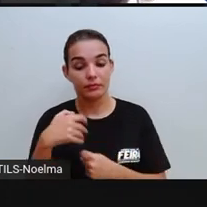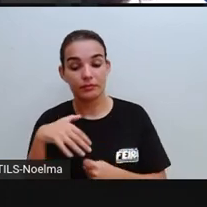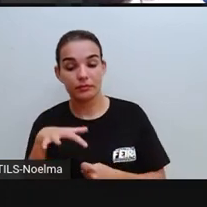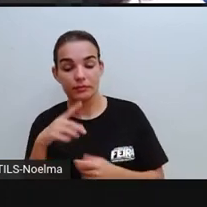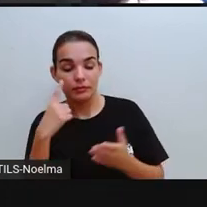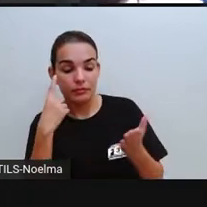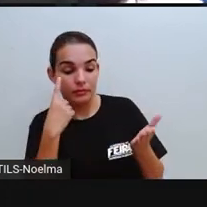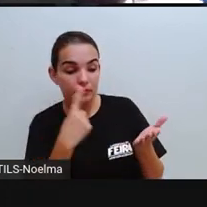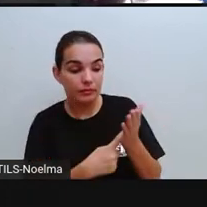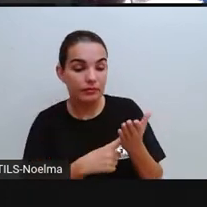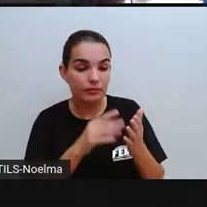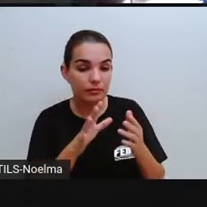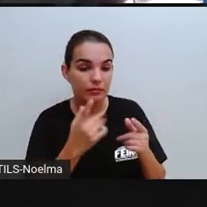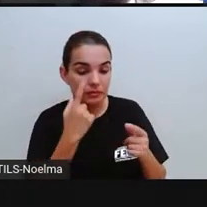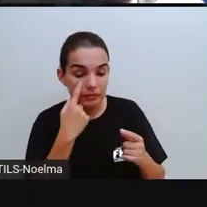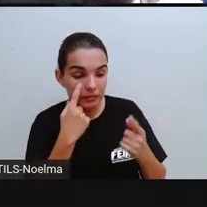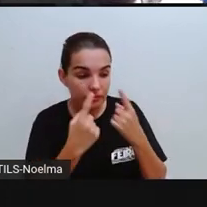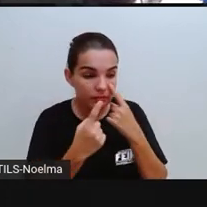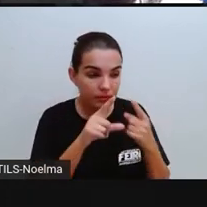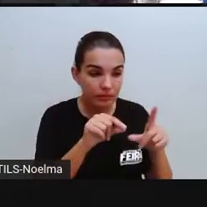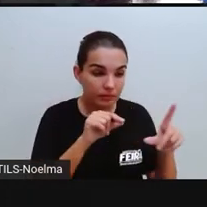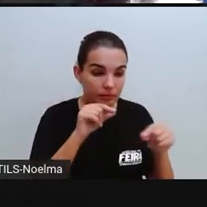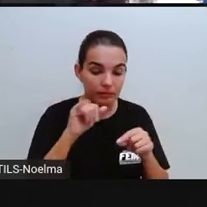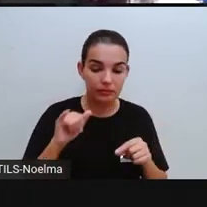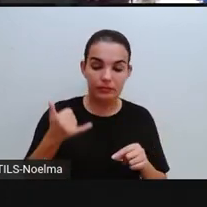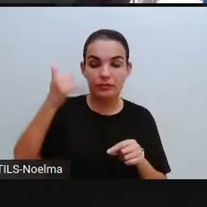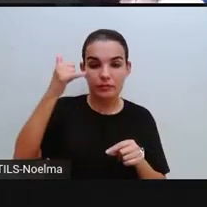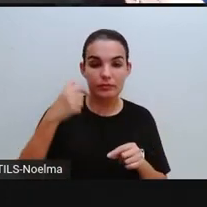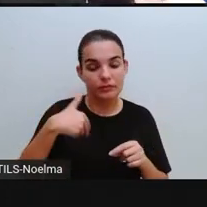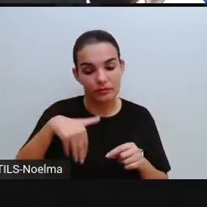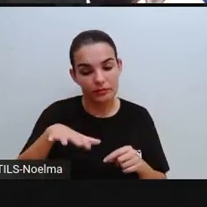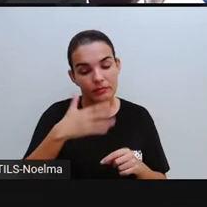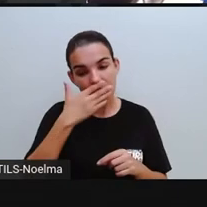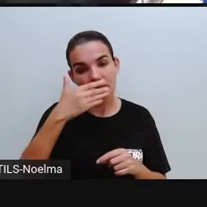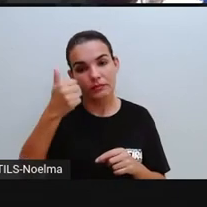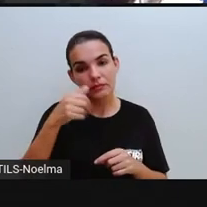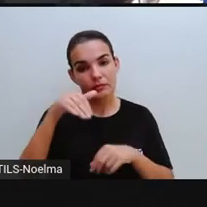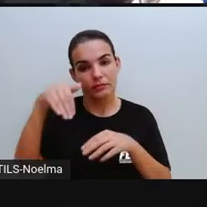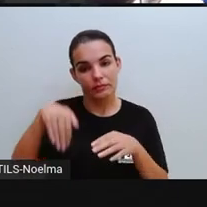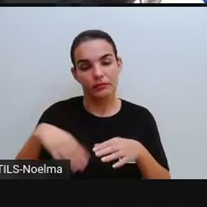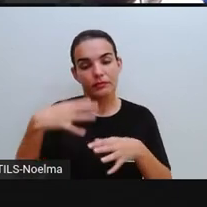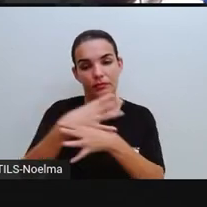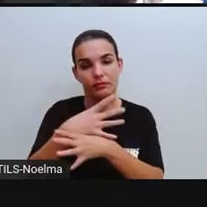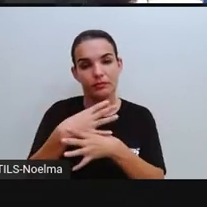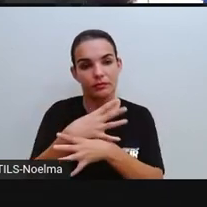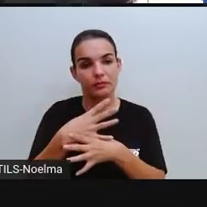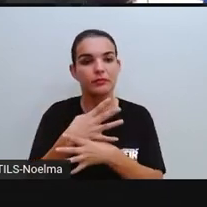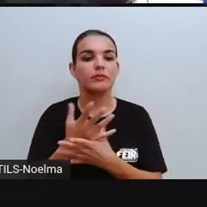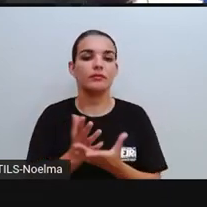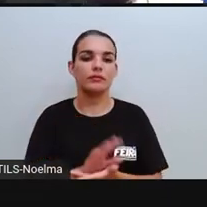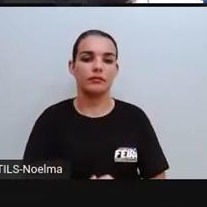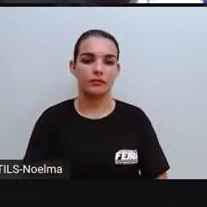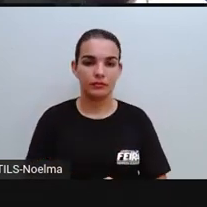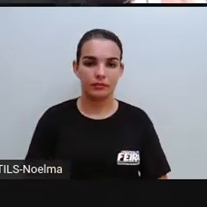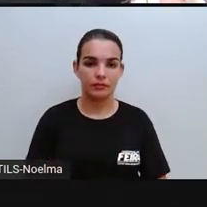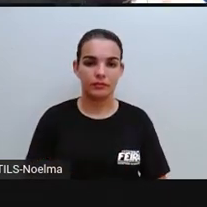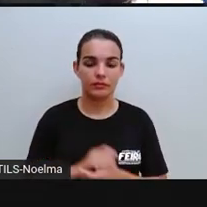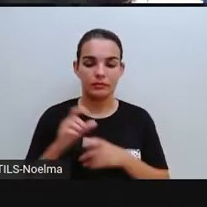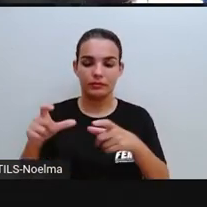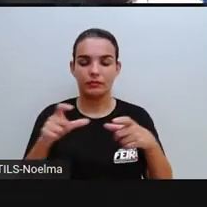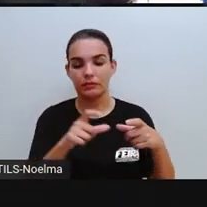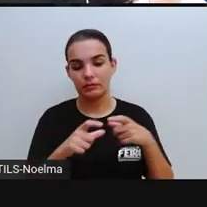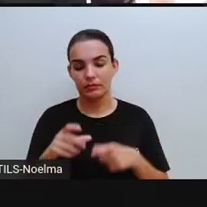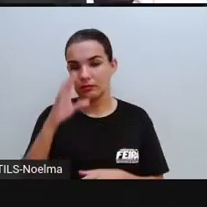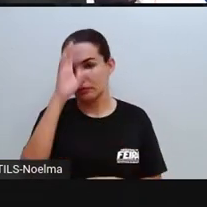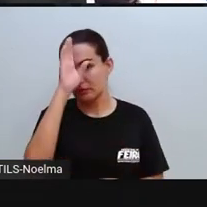de que maneira esse imposto vai ser aplicado para melhorar aí os espaços